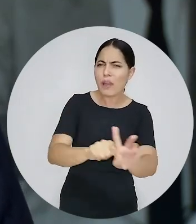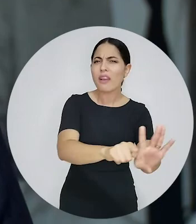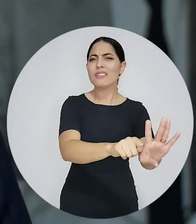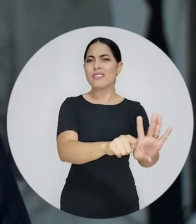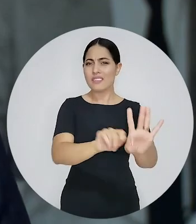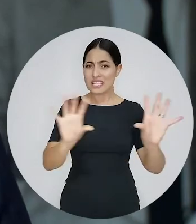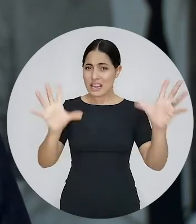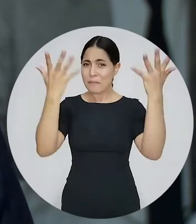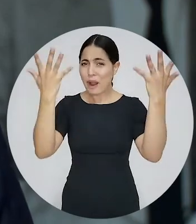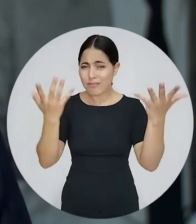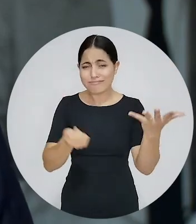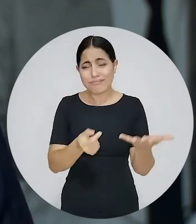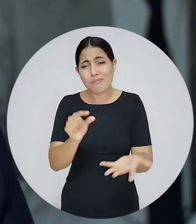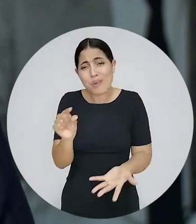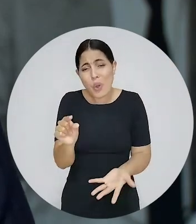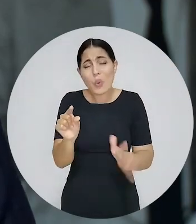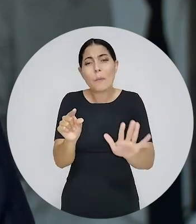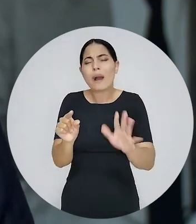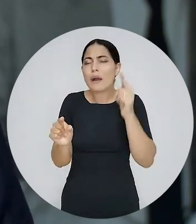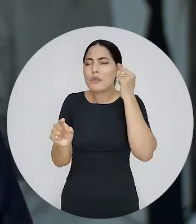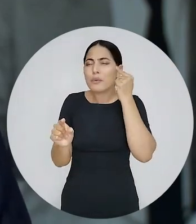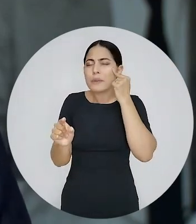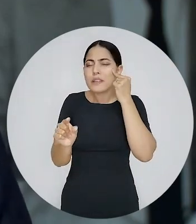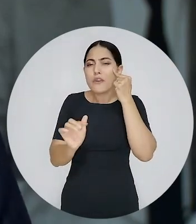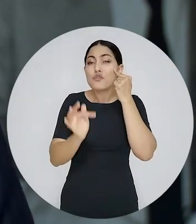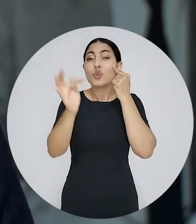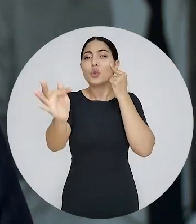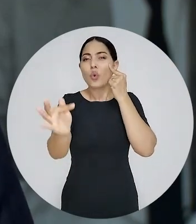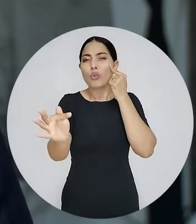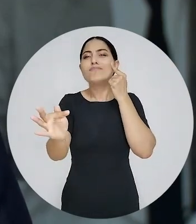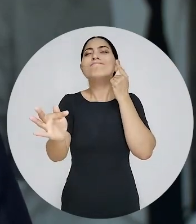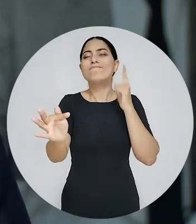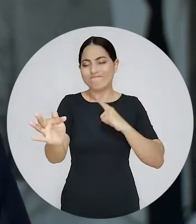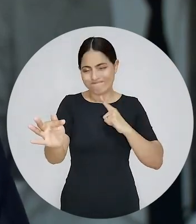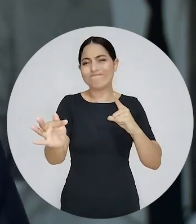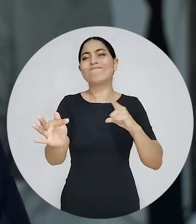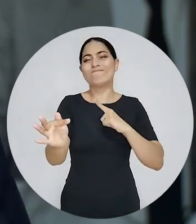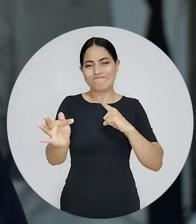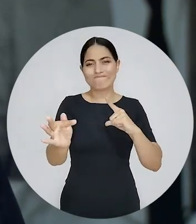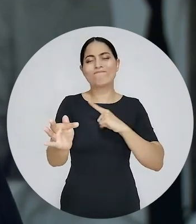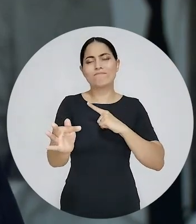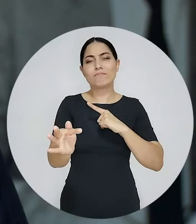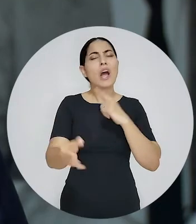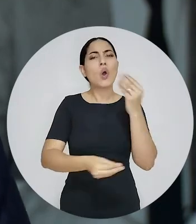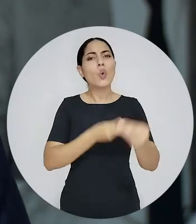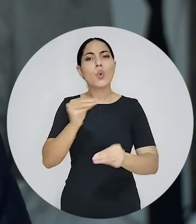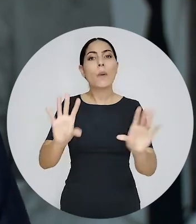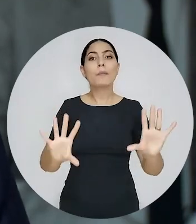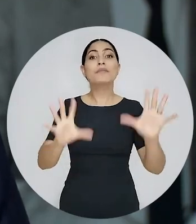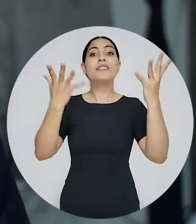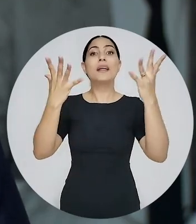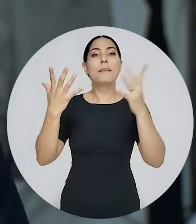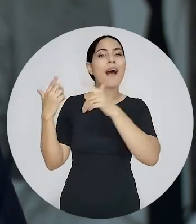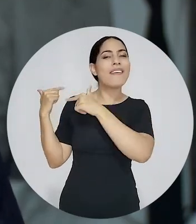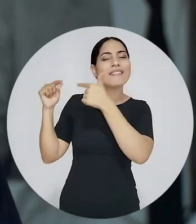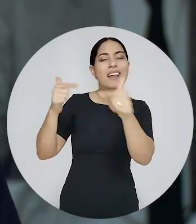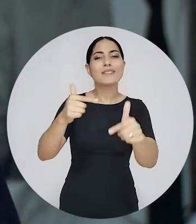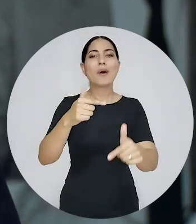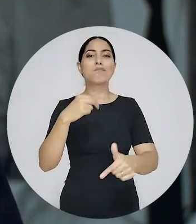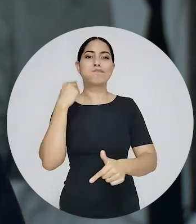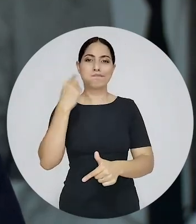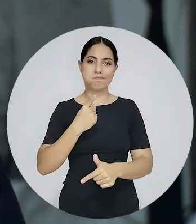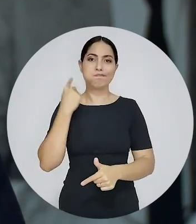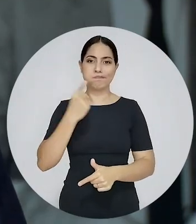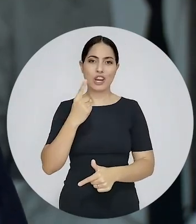nos últimos meses, mas há muito para pensar no futuro. Isso é algo que podemos celebrar, é a tradição da advocacia brasileira.